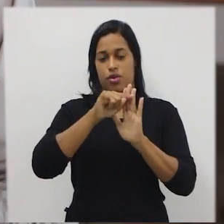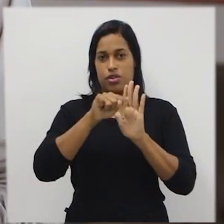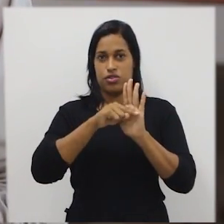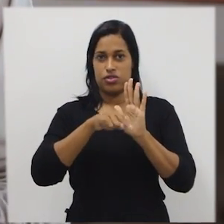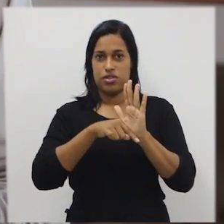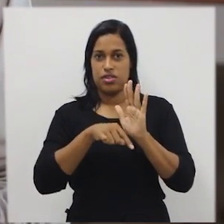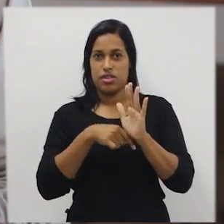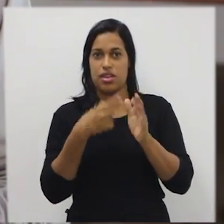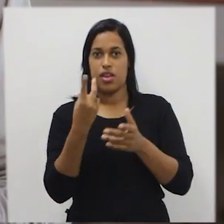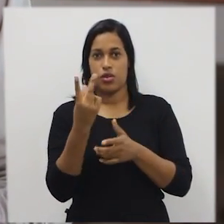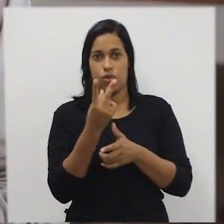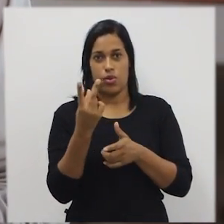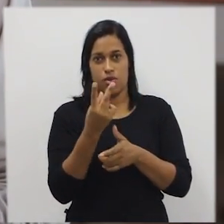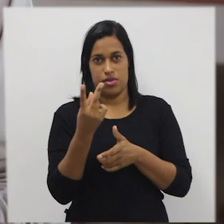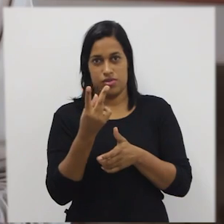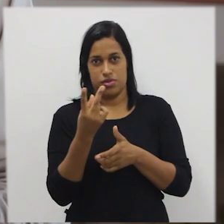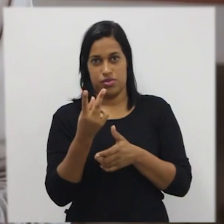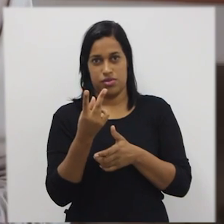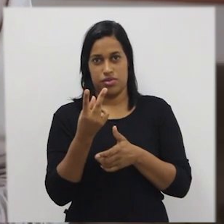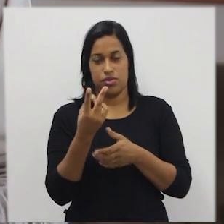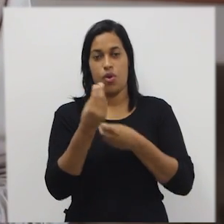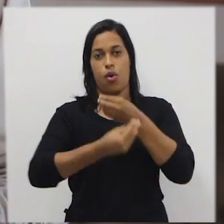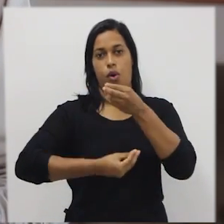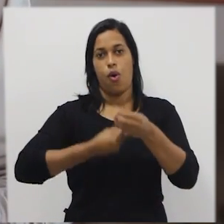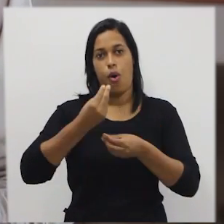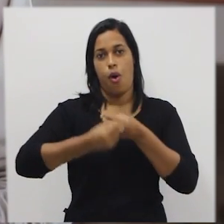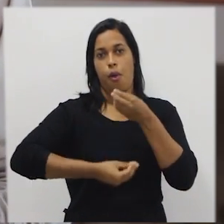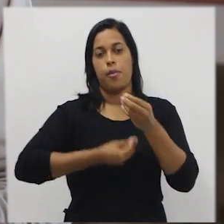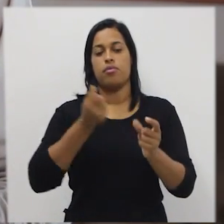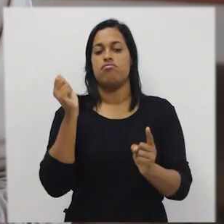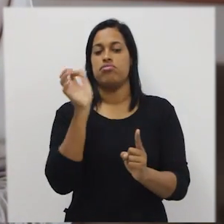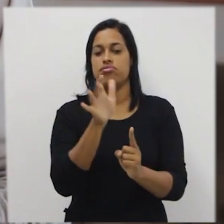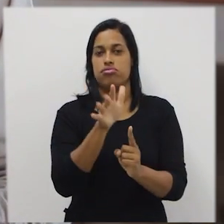pode se representar de duas maneiras. Através de fluxograma,